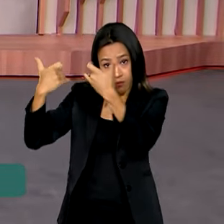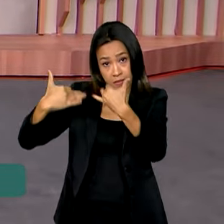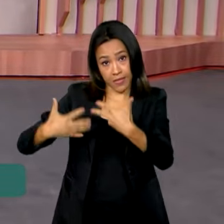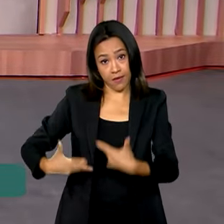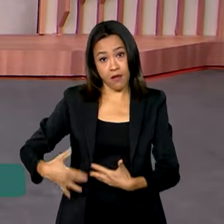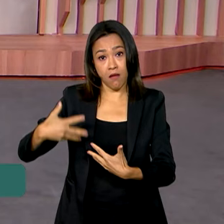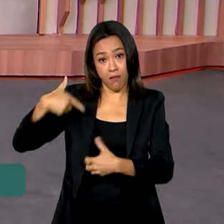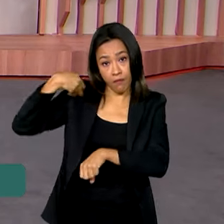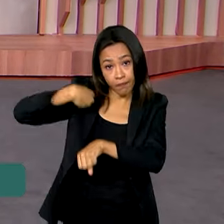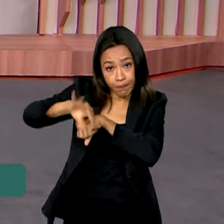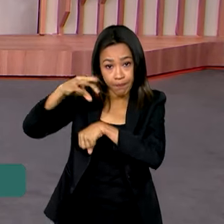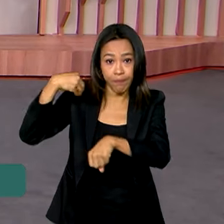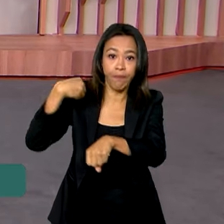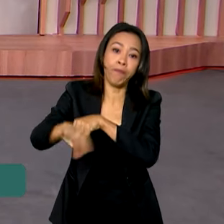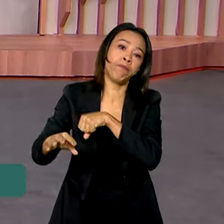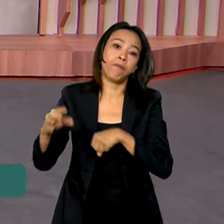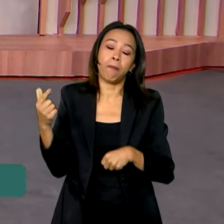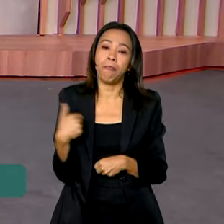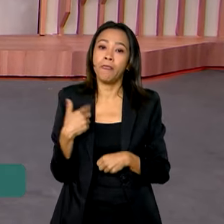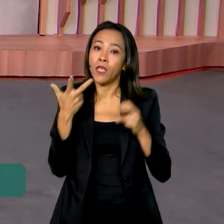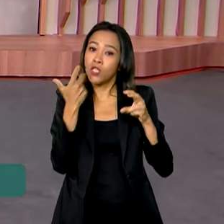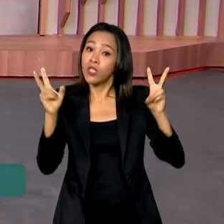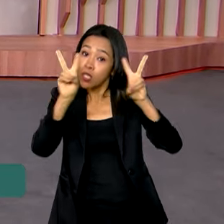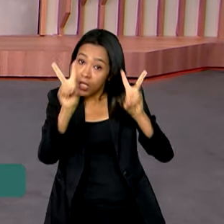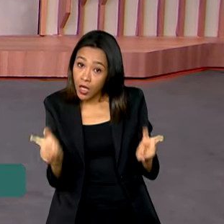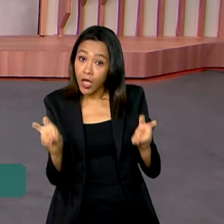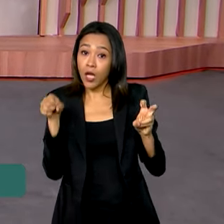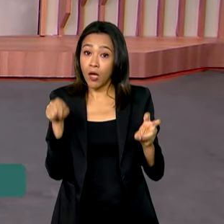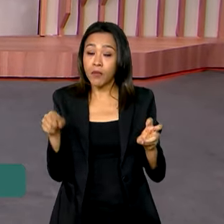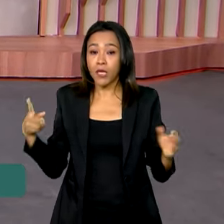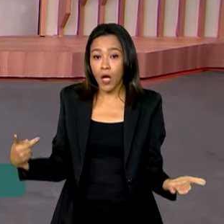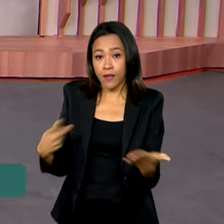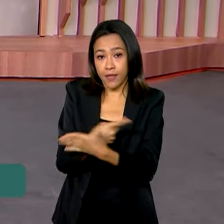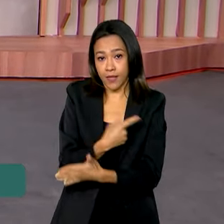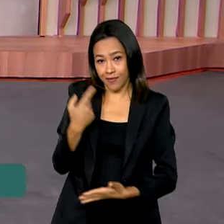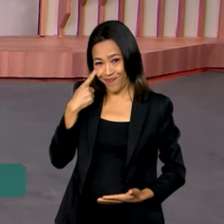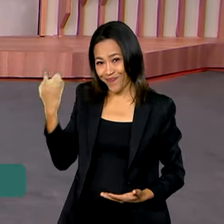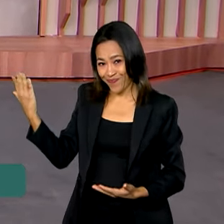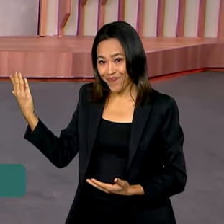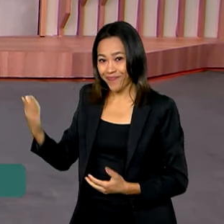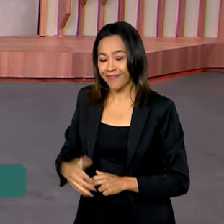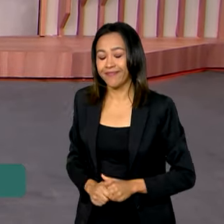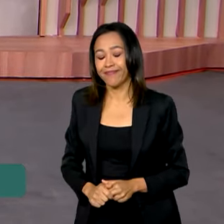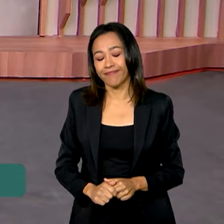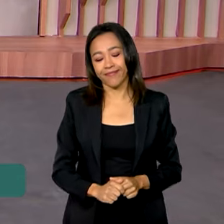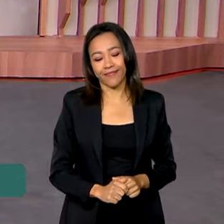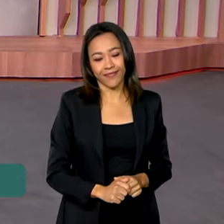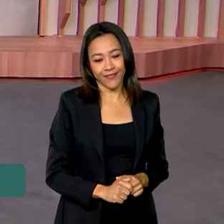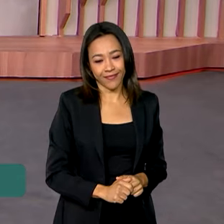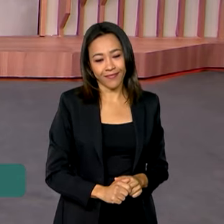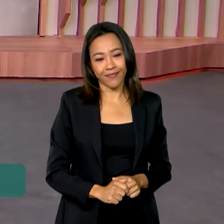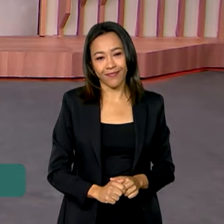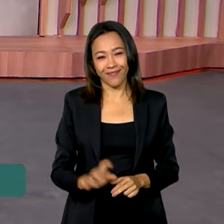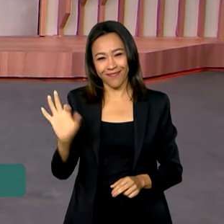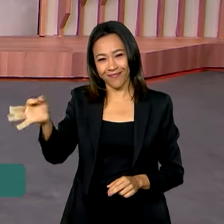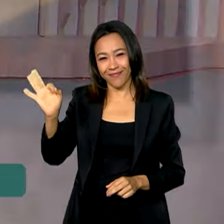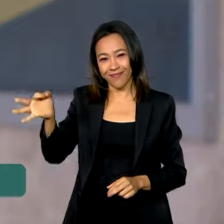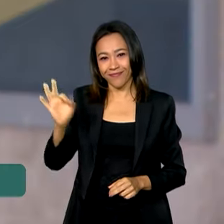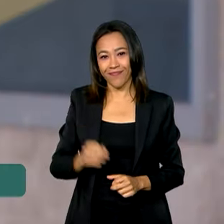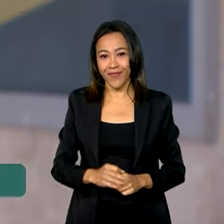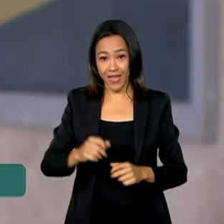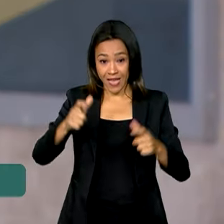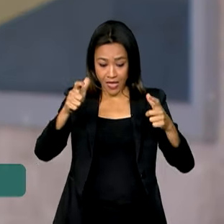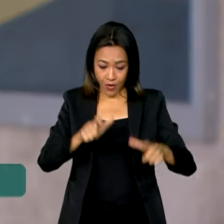mais informações para a gente sobre essa situação na Chapada. Jéssica, é com você. É isso, Vanessa. O Parque